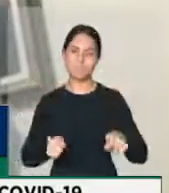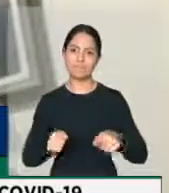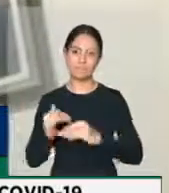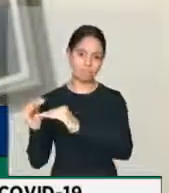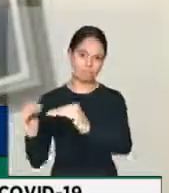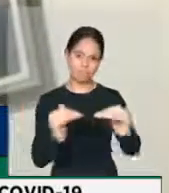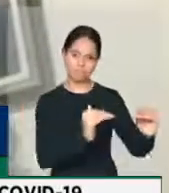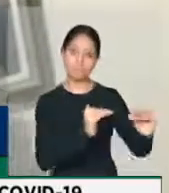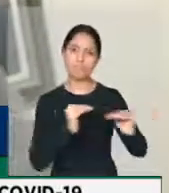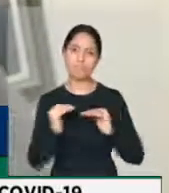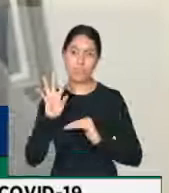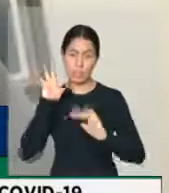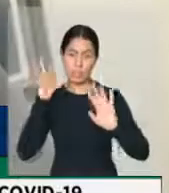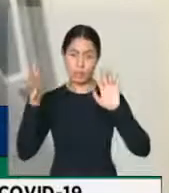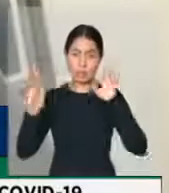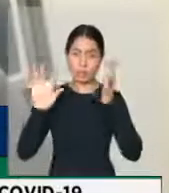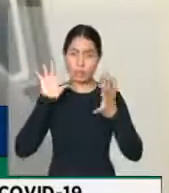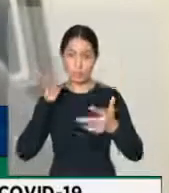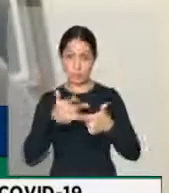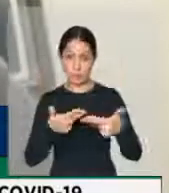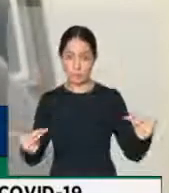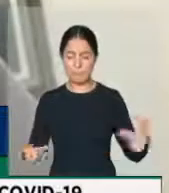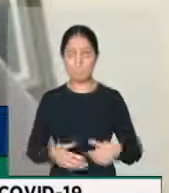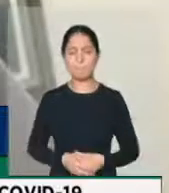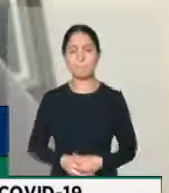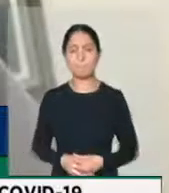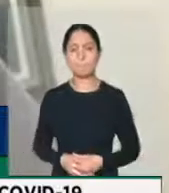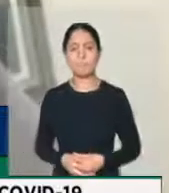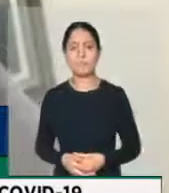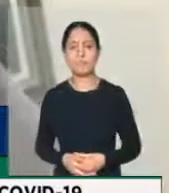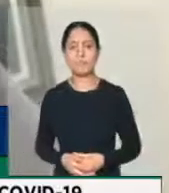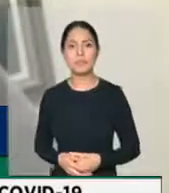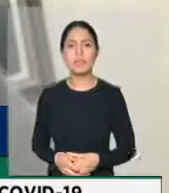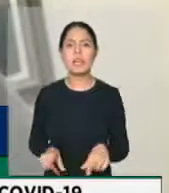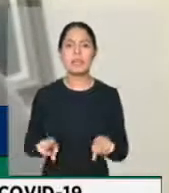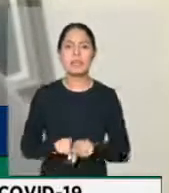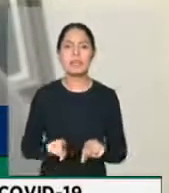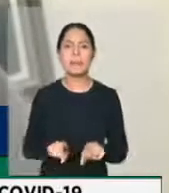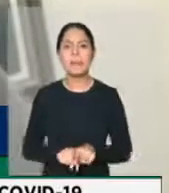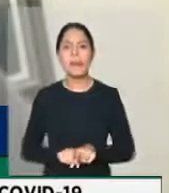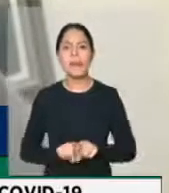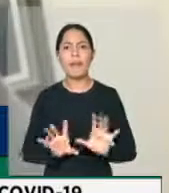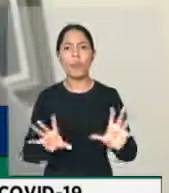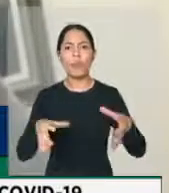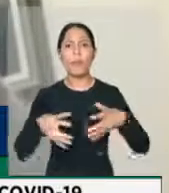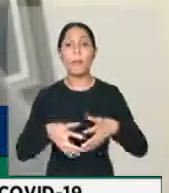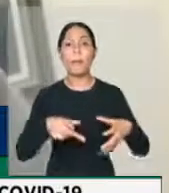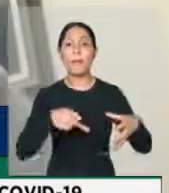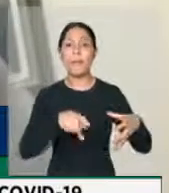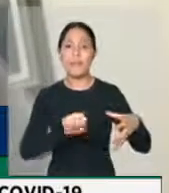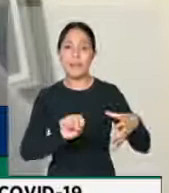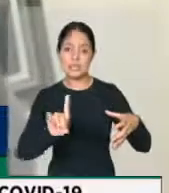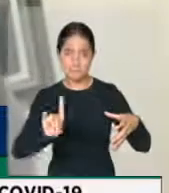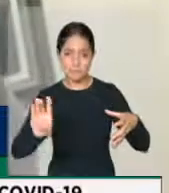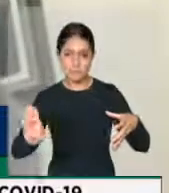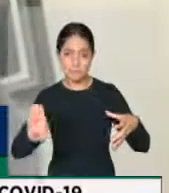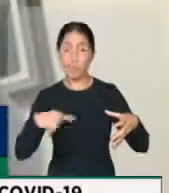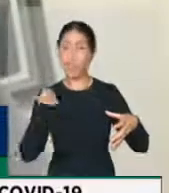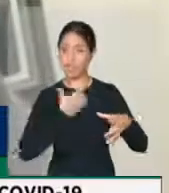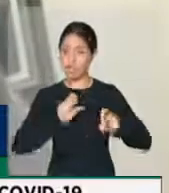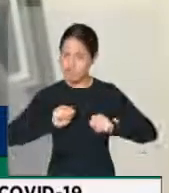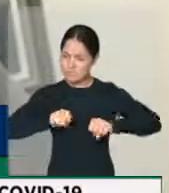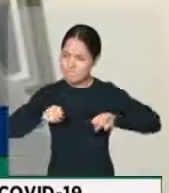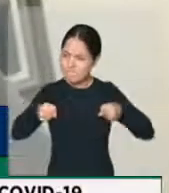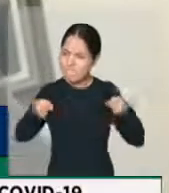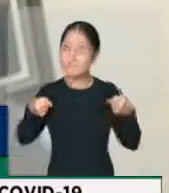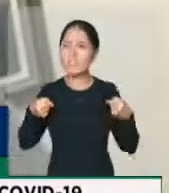próprias decisões. Eu quero dizer que a bancada do PSDB, de todos os seus deputados, por unanimidade, está apoiando esse esforço, não só